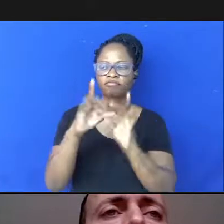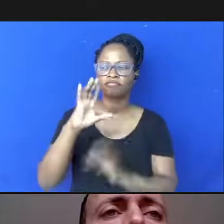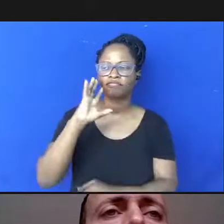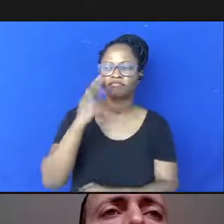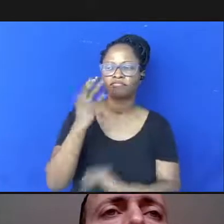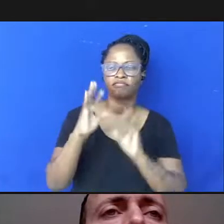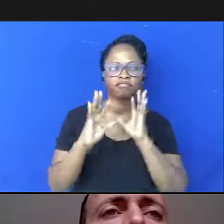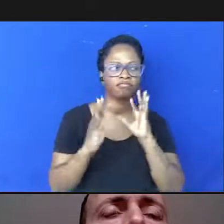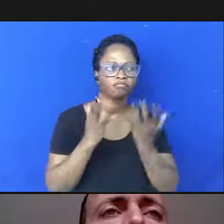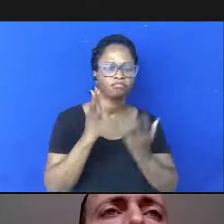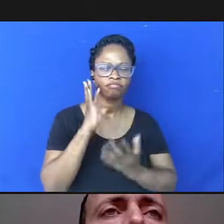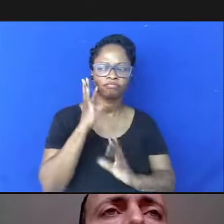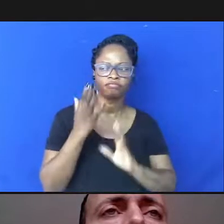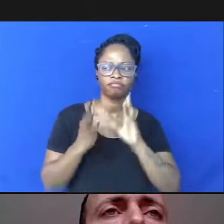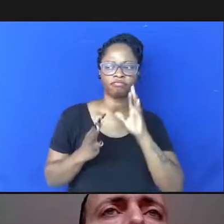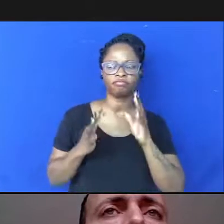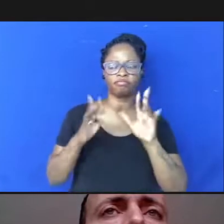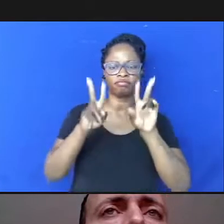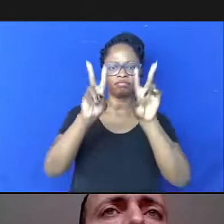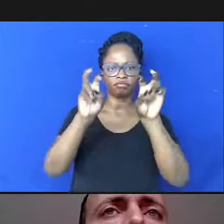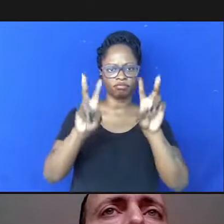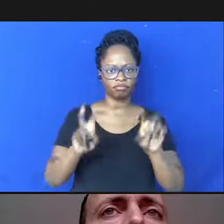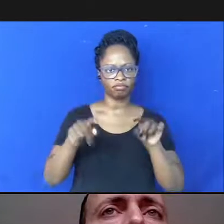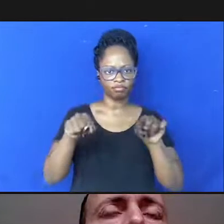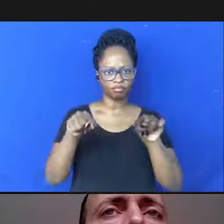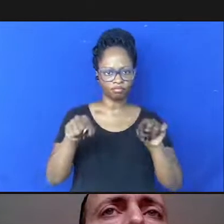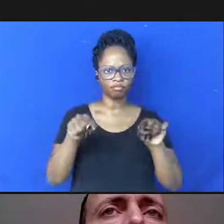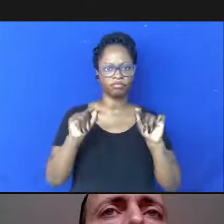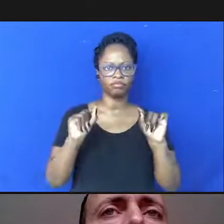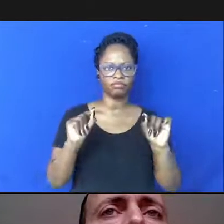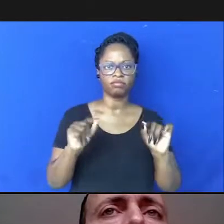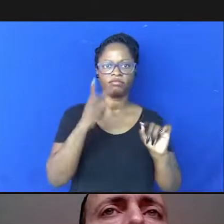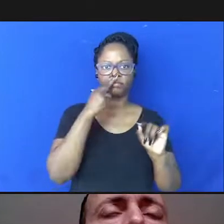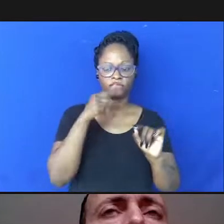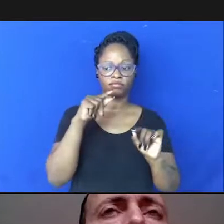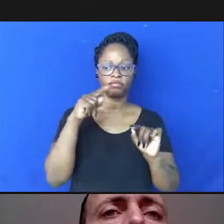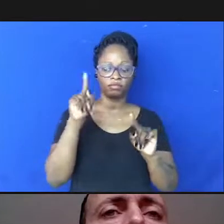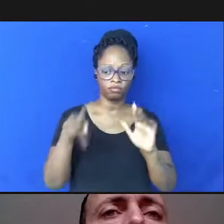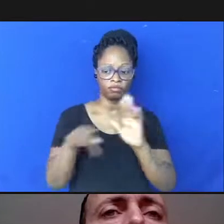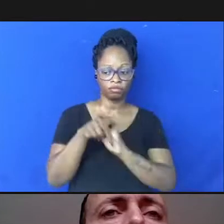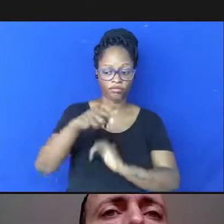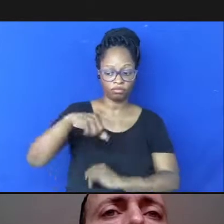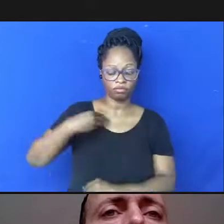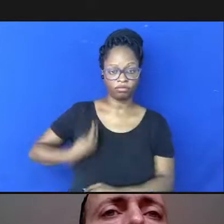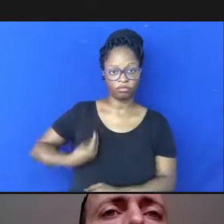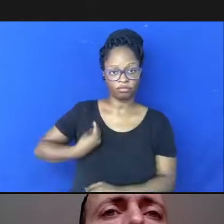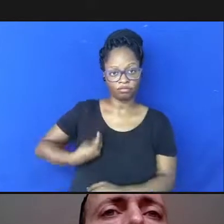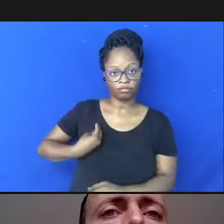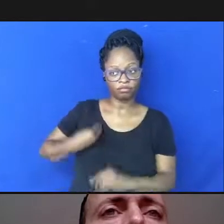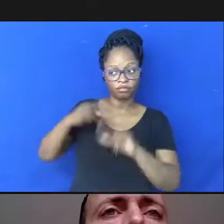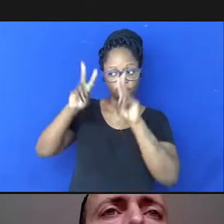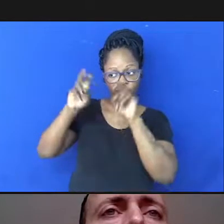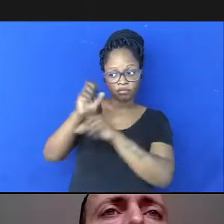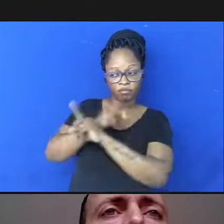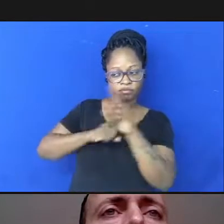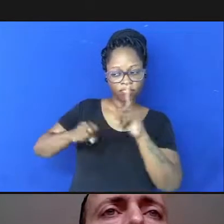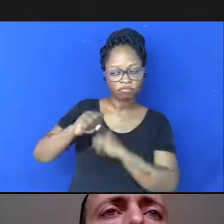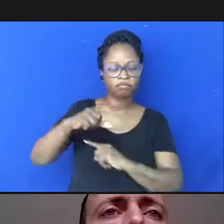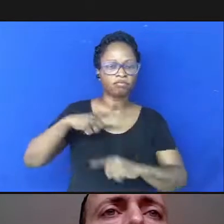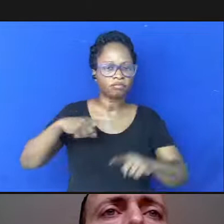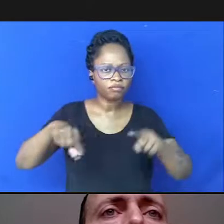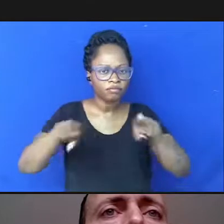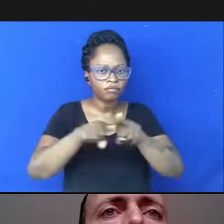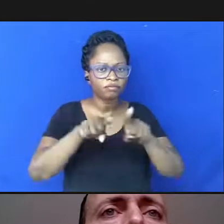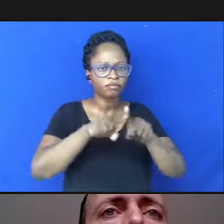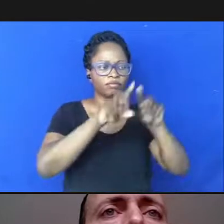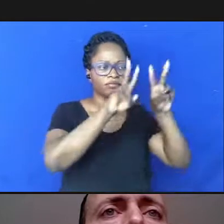questões do planeta que nós vivemos das questões sociais que nós vivemos e das